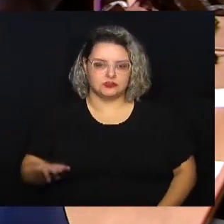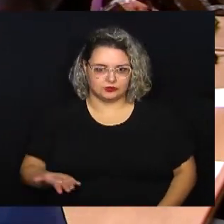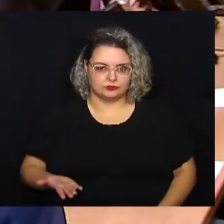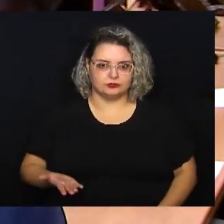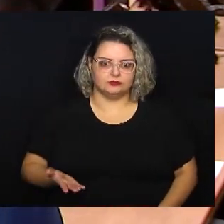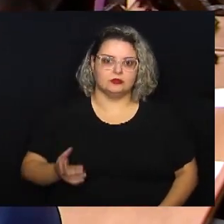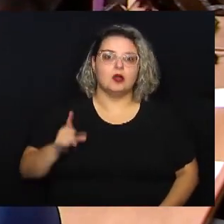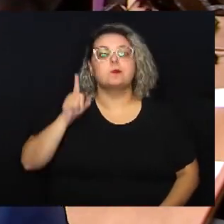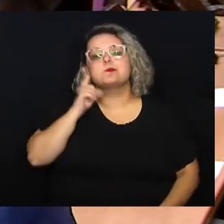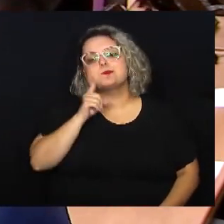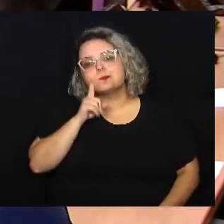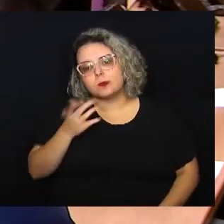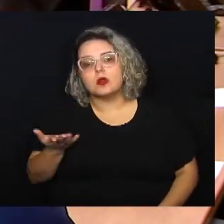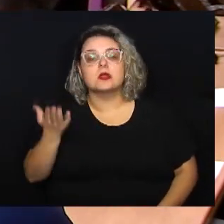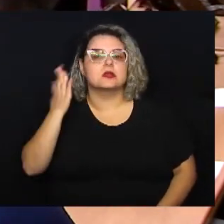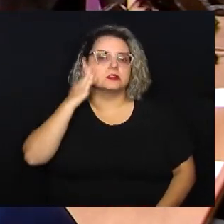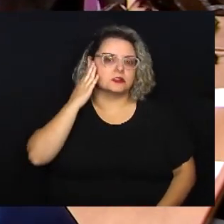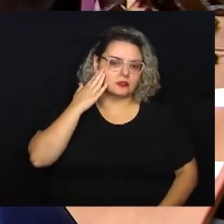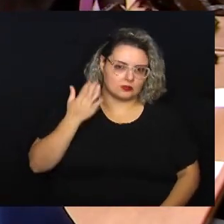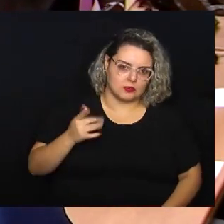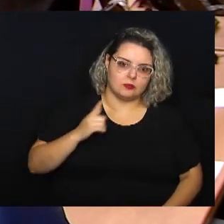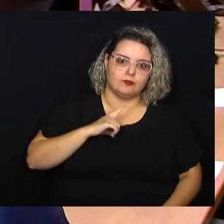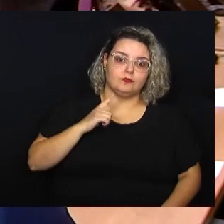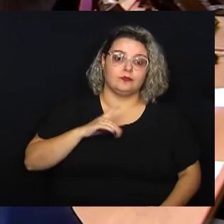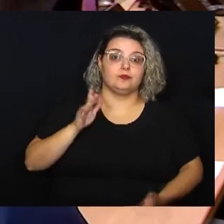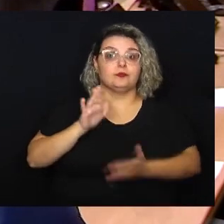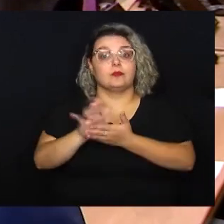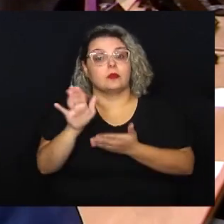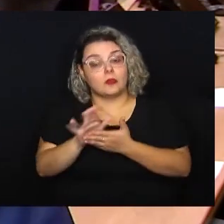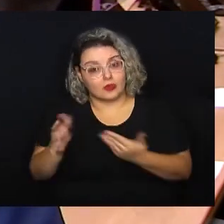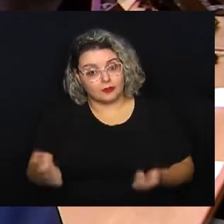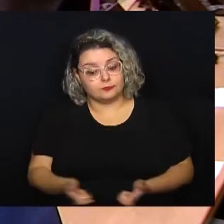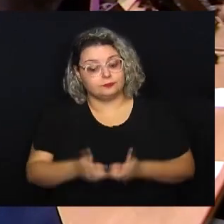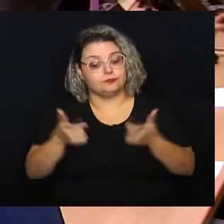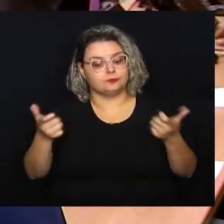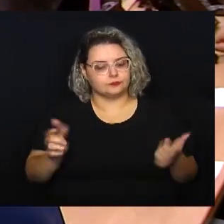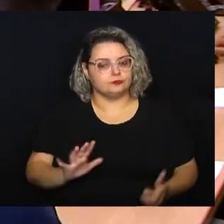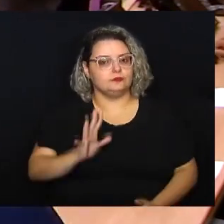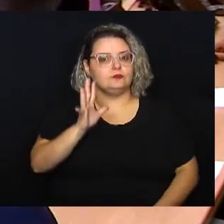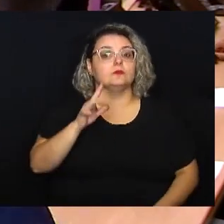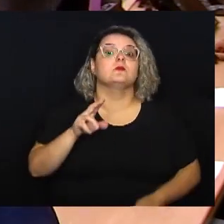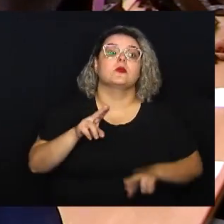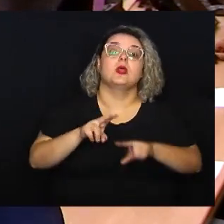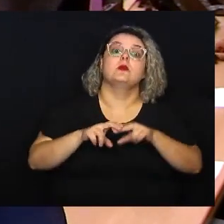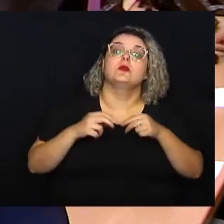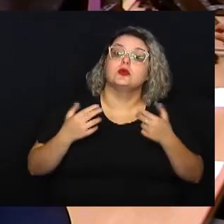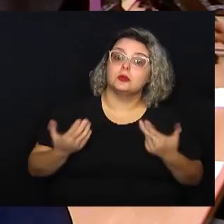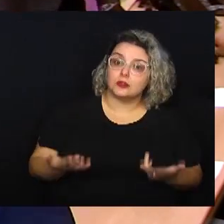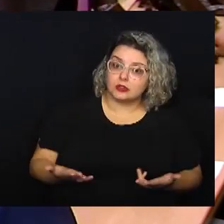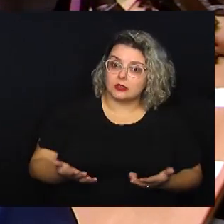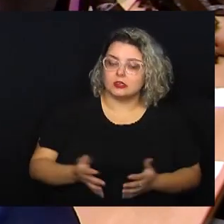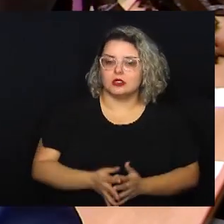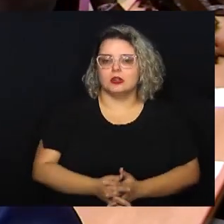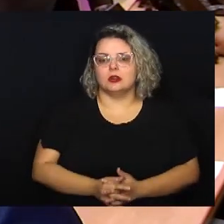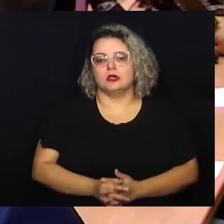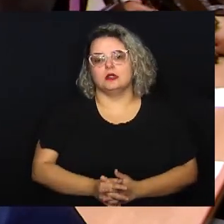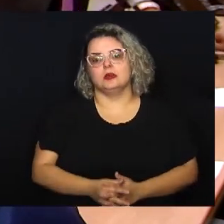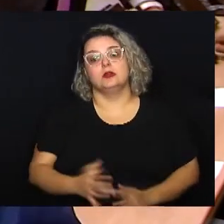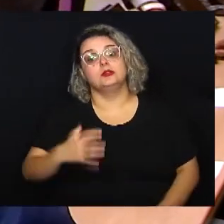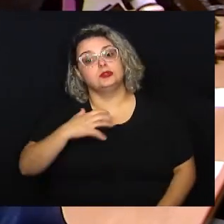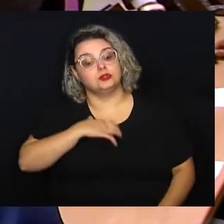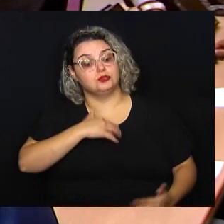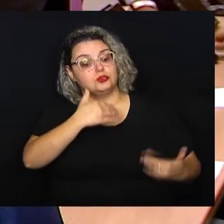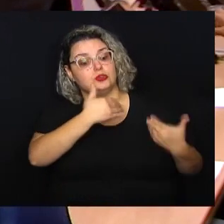Israel, Estados Unidos. A gente sabe que existe um custo muito elevado para isso. Por isso que, de uma